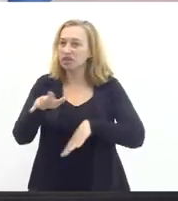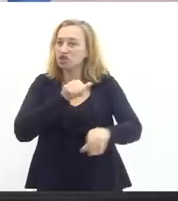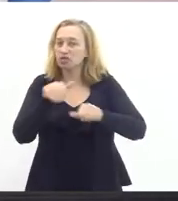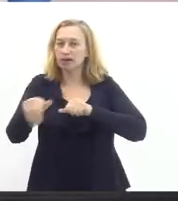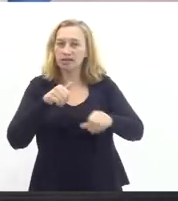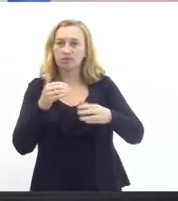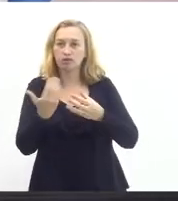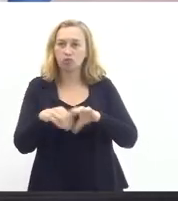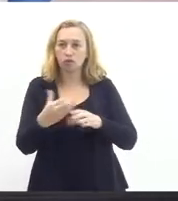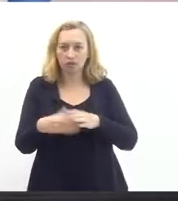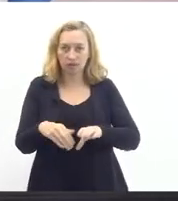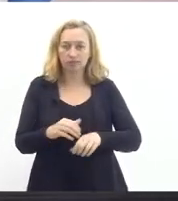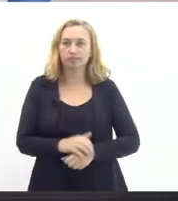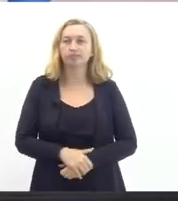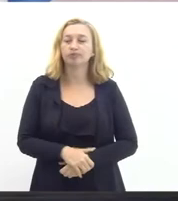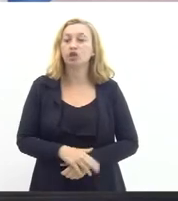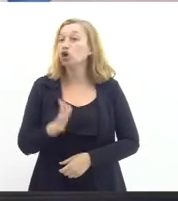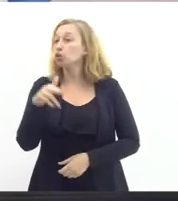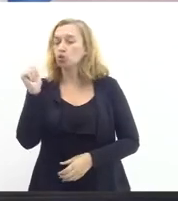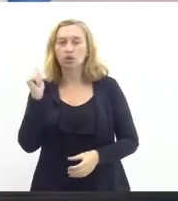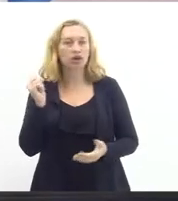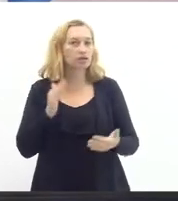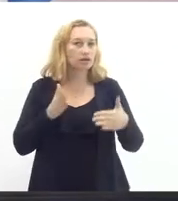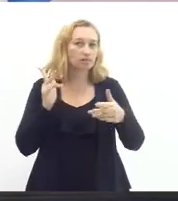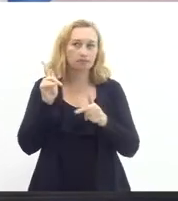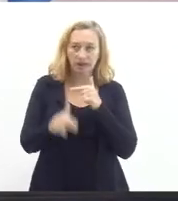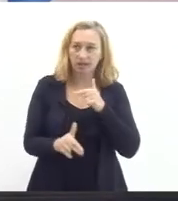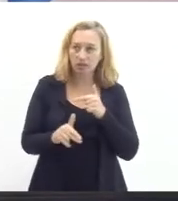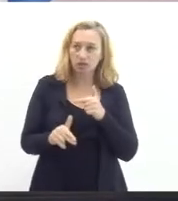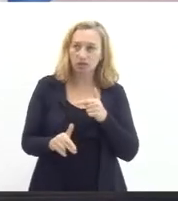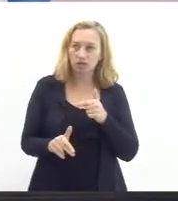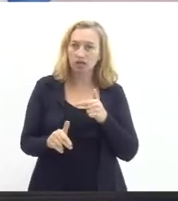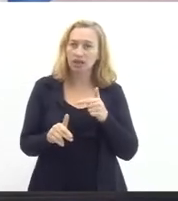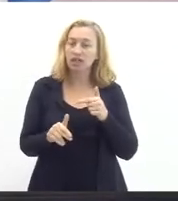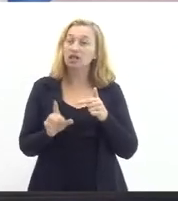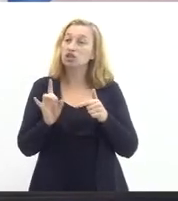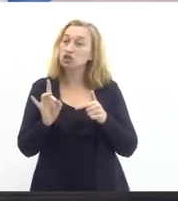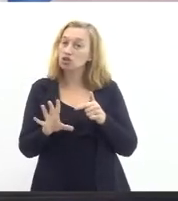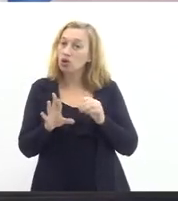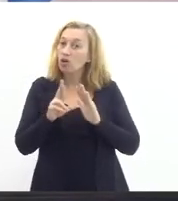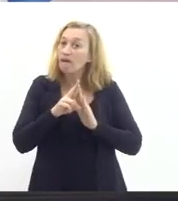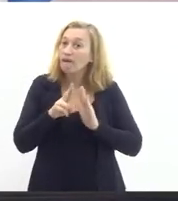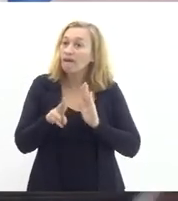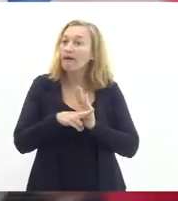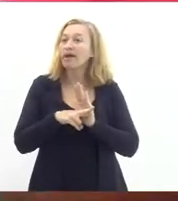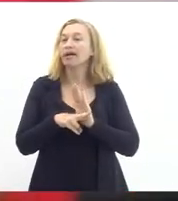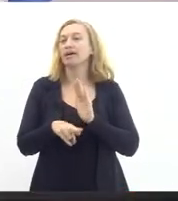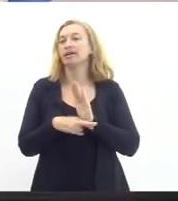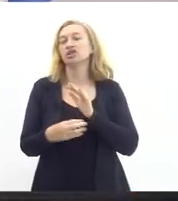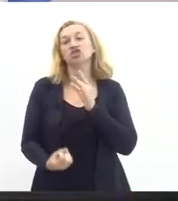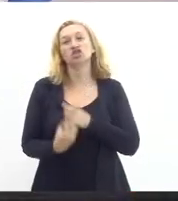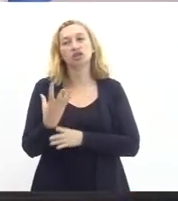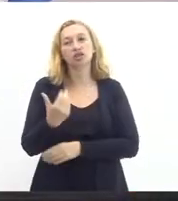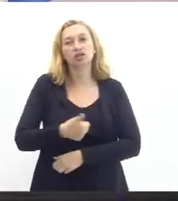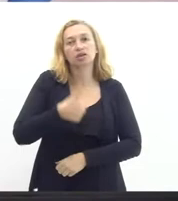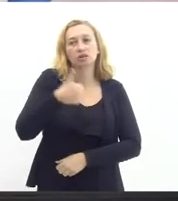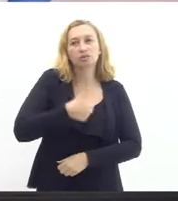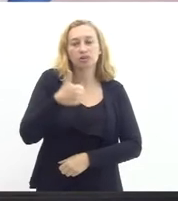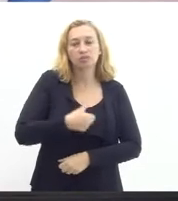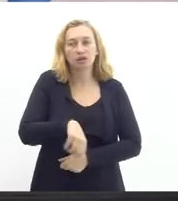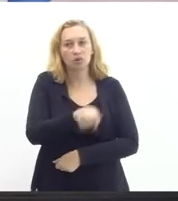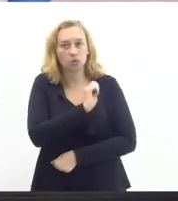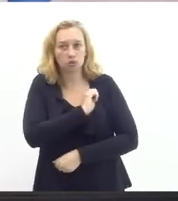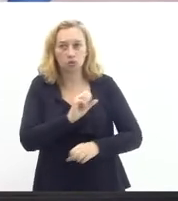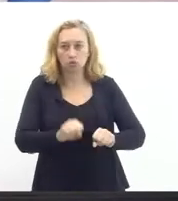de concursados. nunca impediu, ele cria restrições. Na primeira fase do regime de recuperação fiscal,